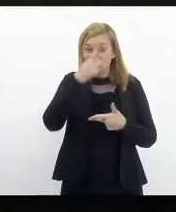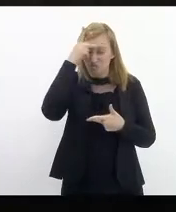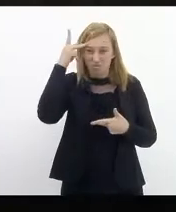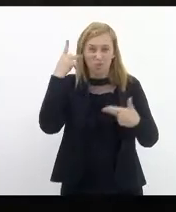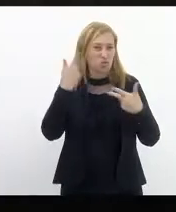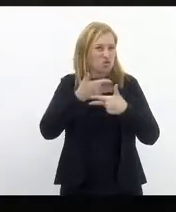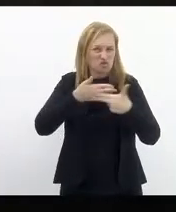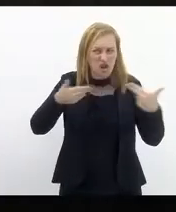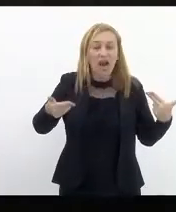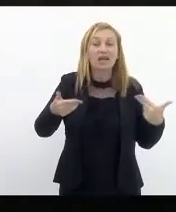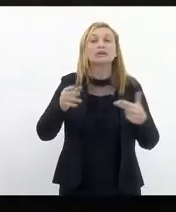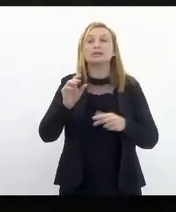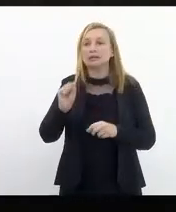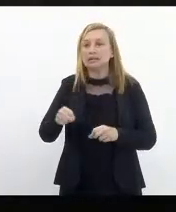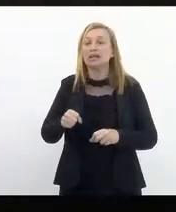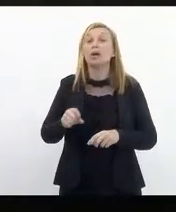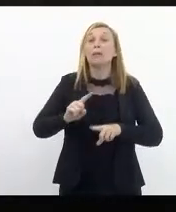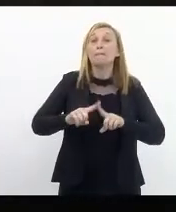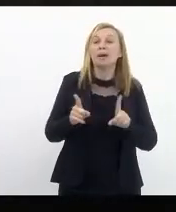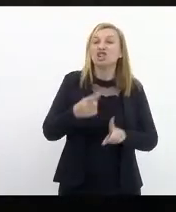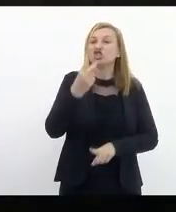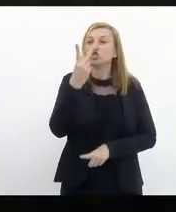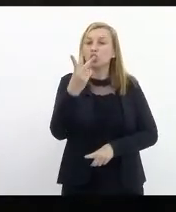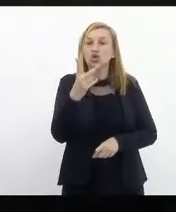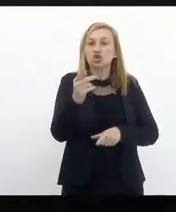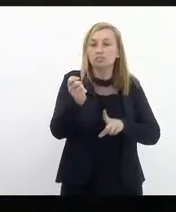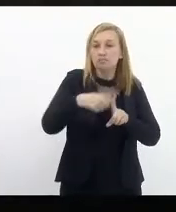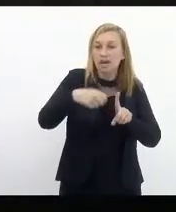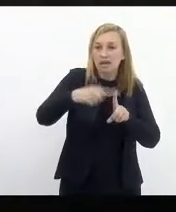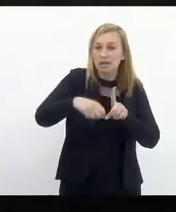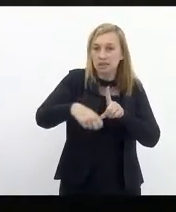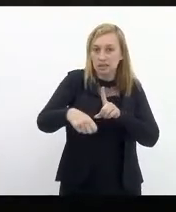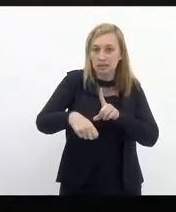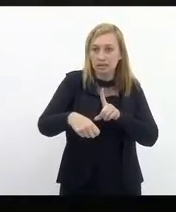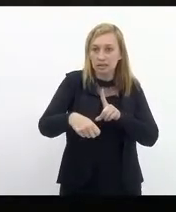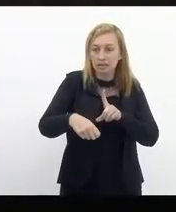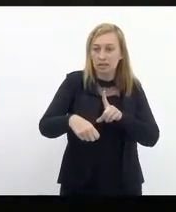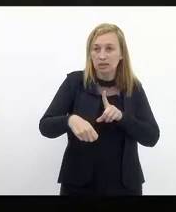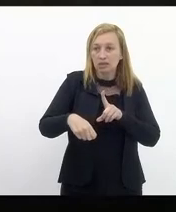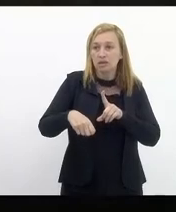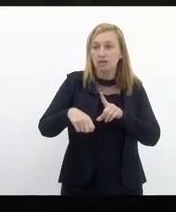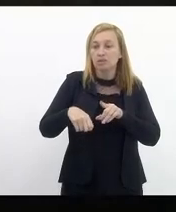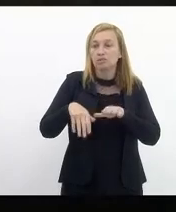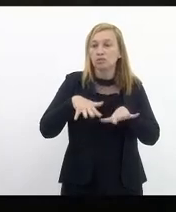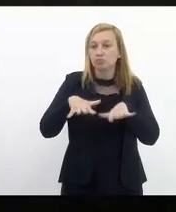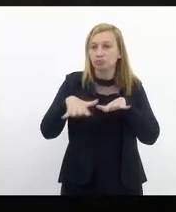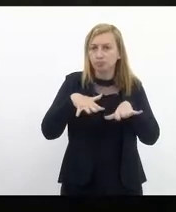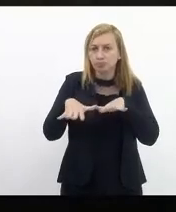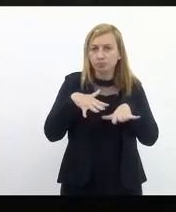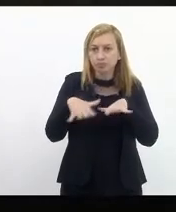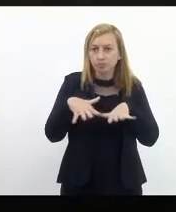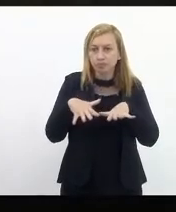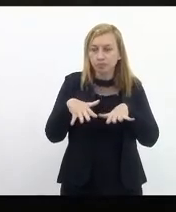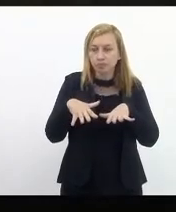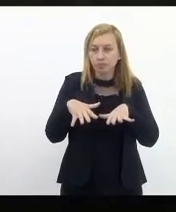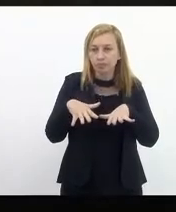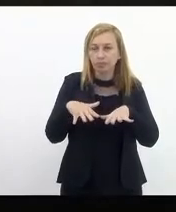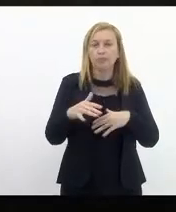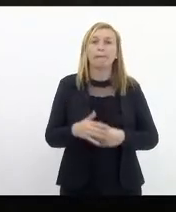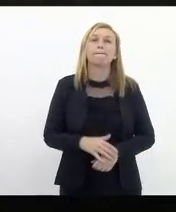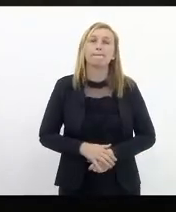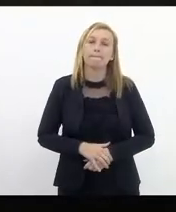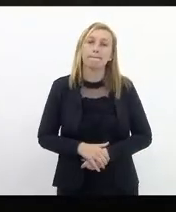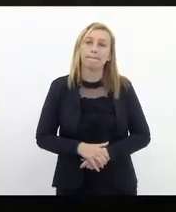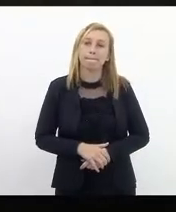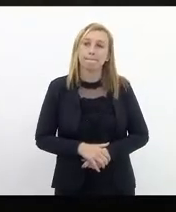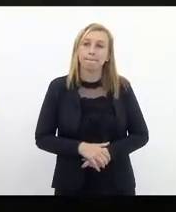mas com dois meses de movimento de mobilização para uma manifestação